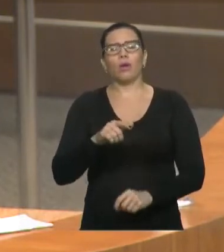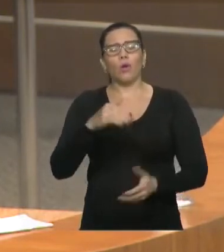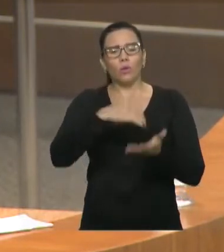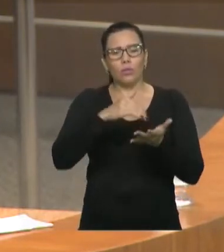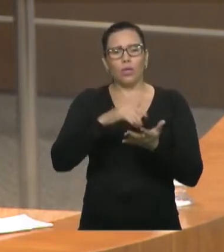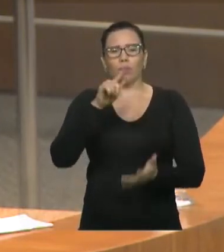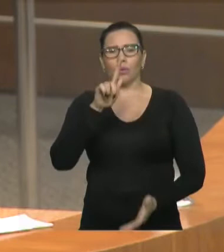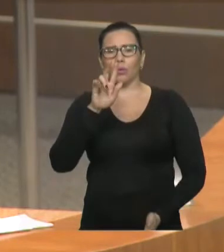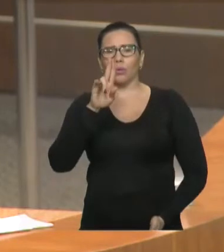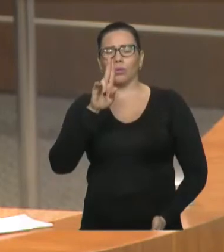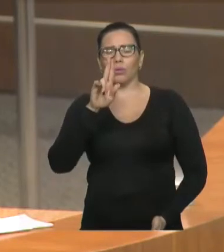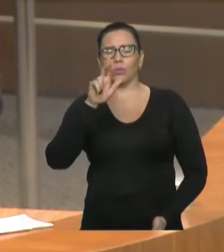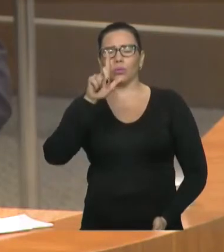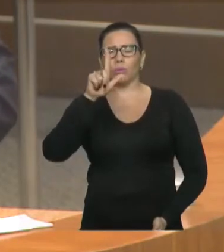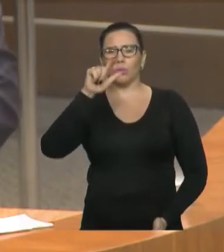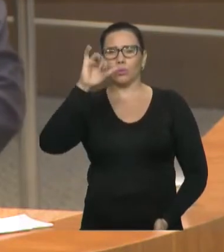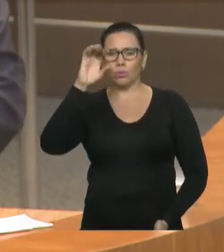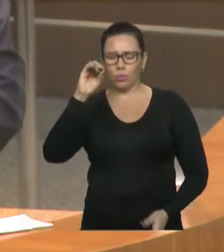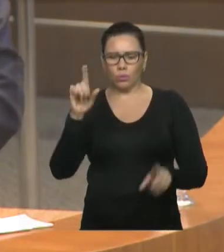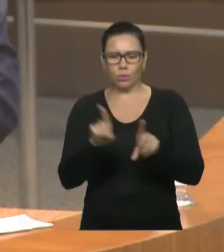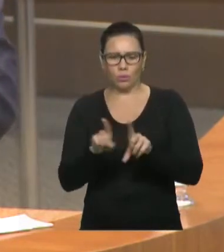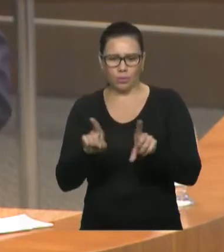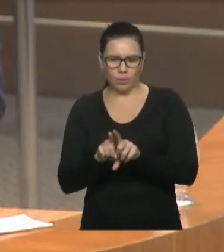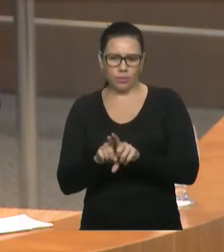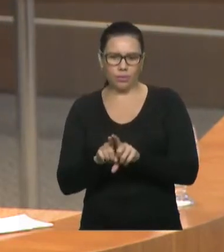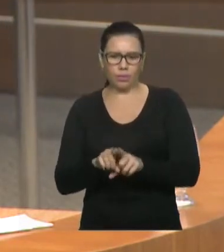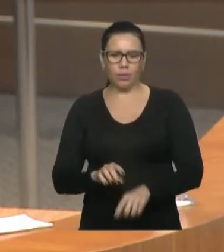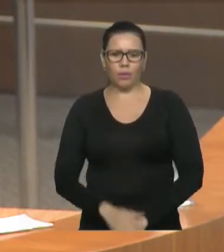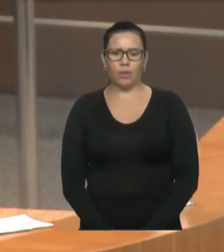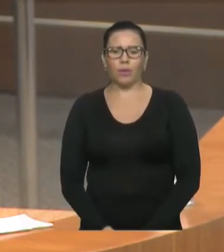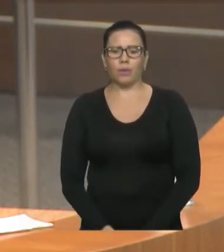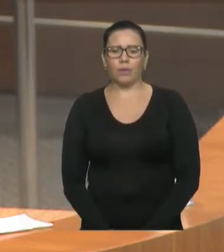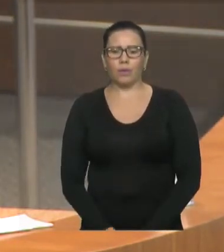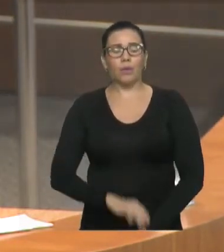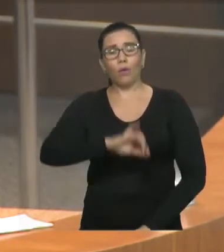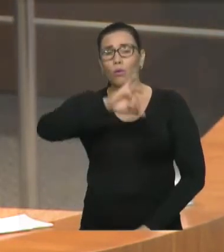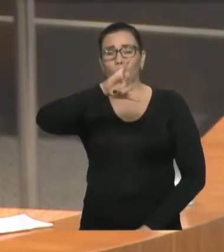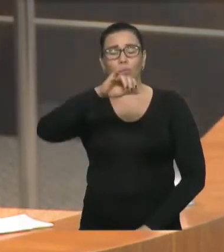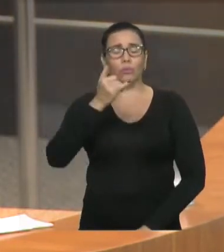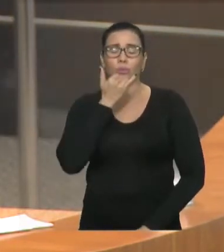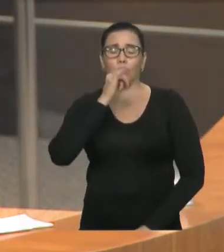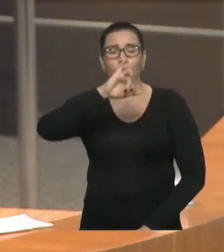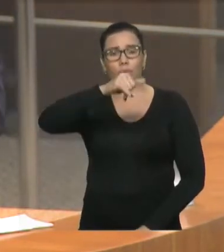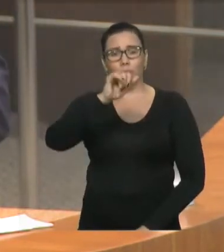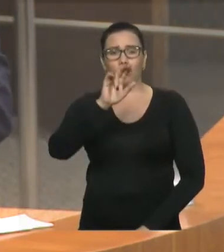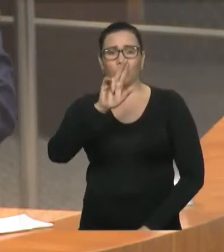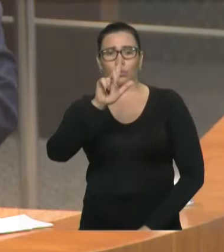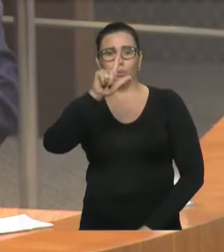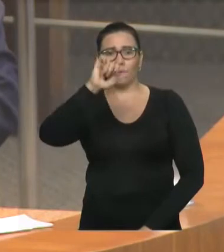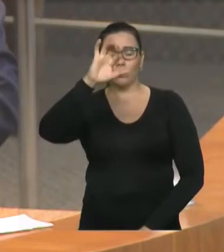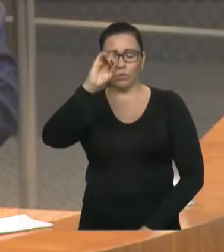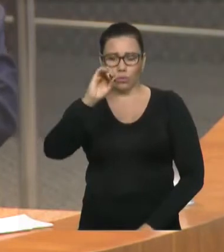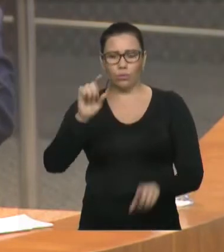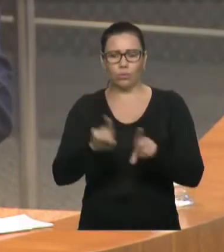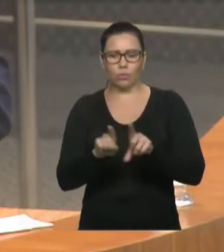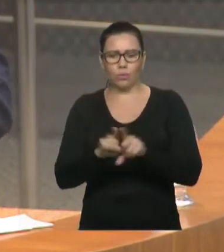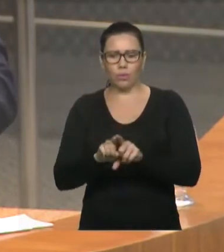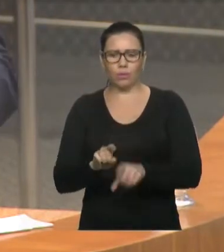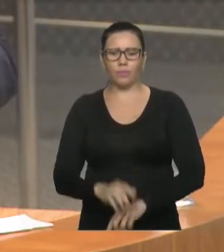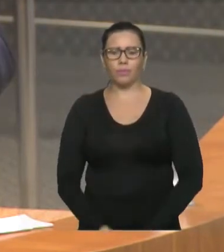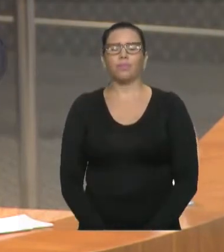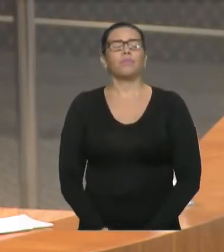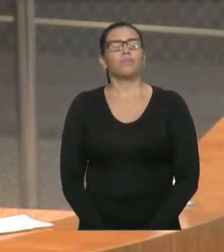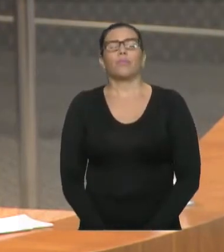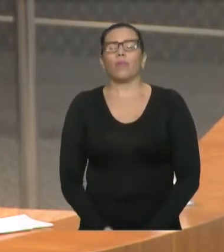companheira, Loroana Santana, da assistência técnica da Ager, presidente da Ager, e do Raimundinho Lídio, presidente do Iterma, mostrando um